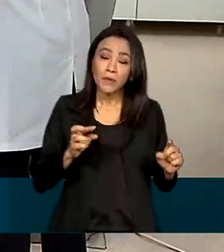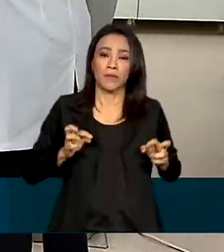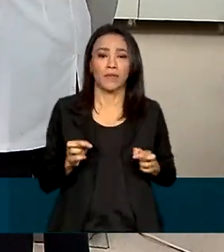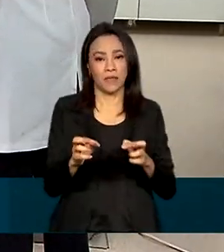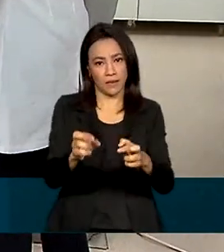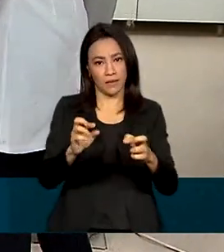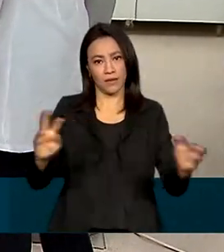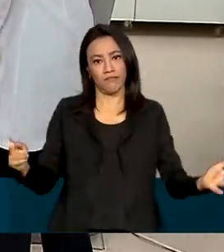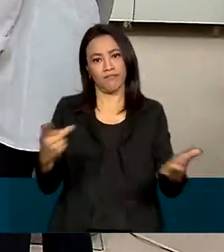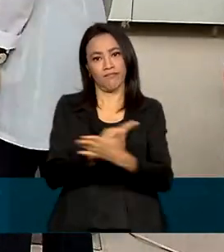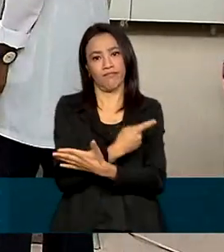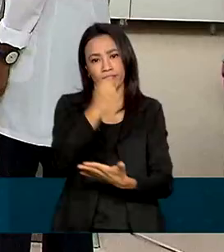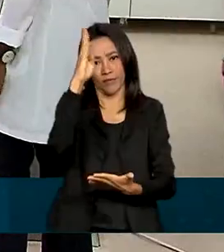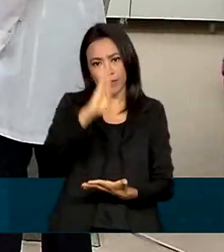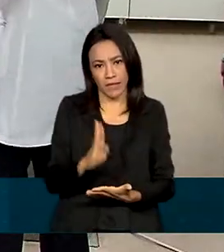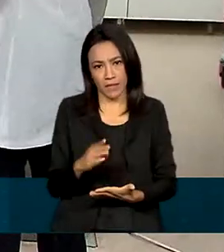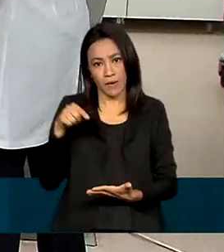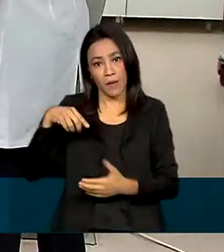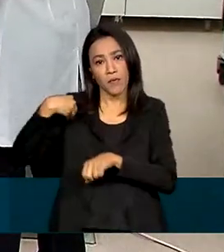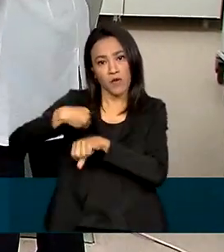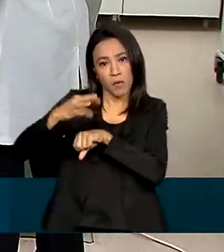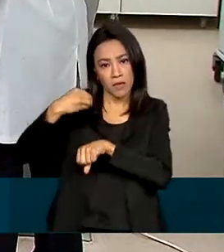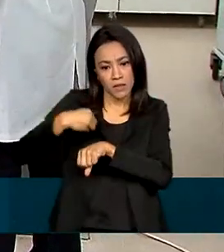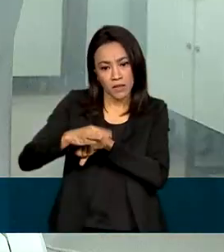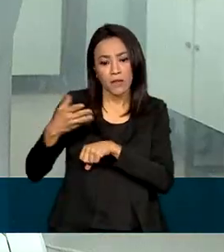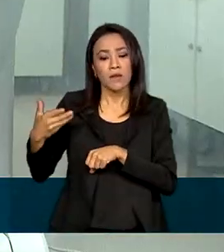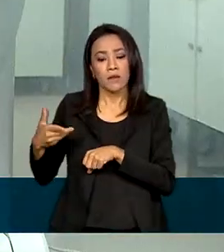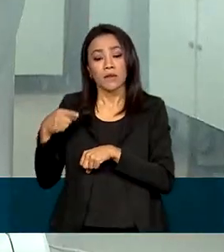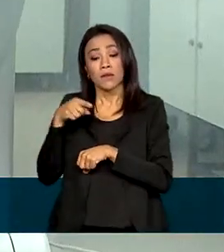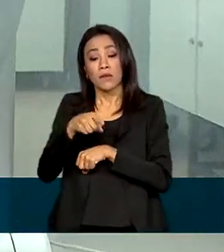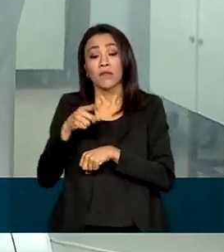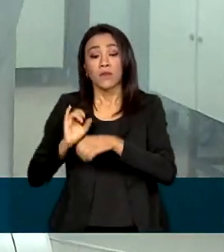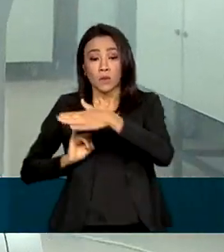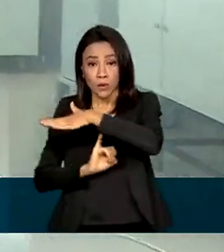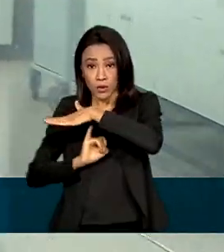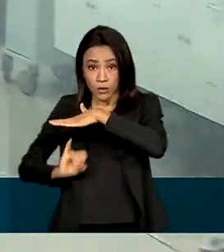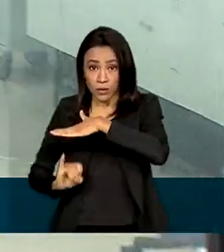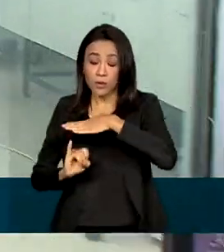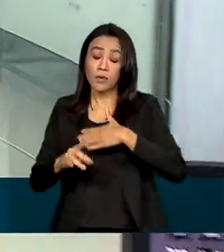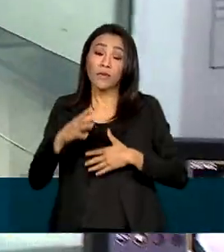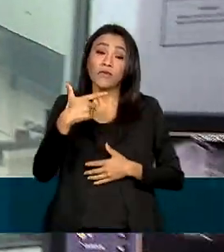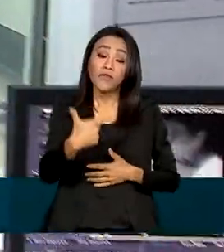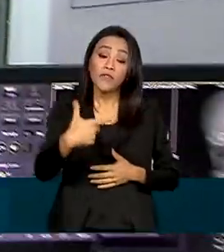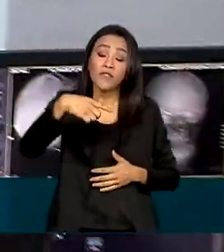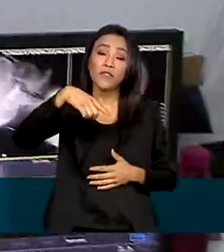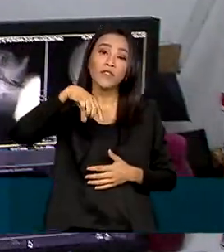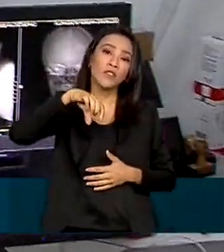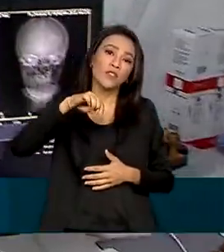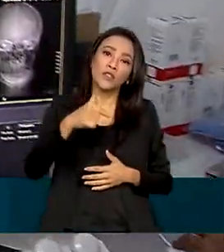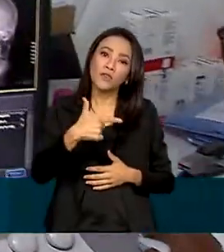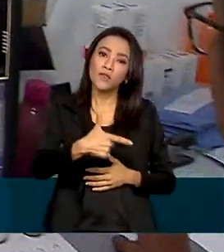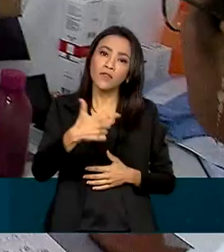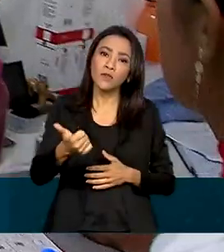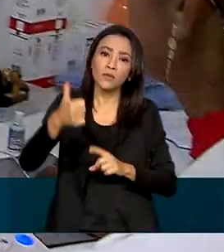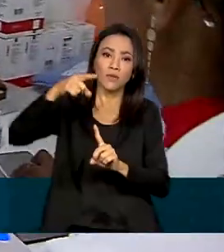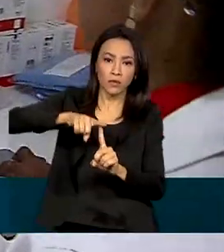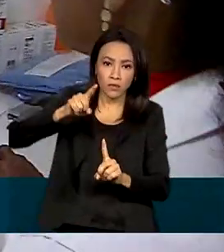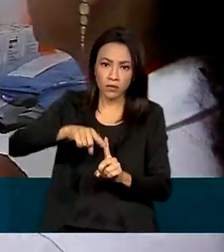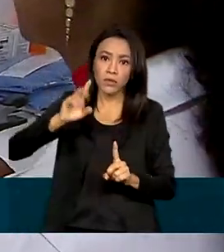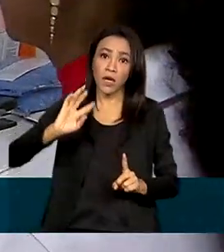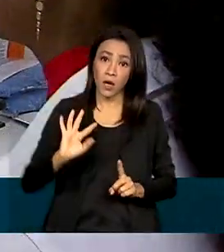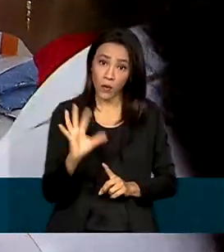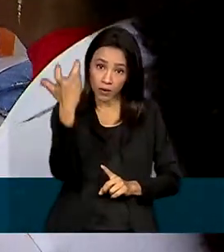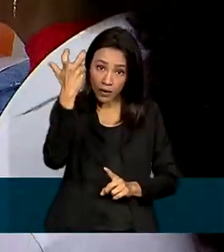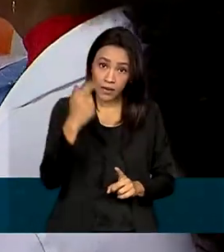Instituto Nacional de Câncer, que estimou ocorrências para 21 tipos de câncer mais incidentes aqui no país.